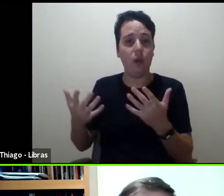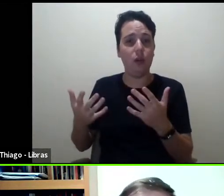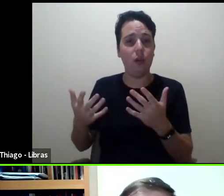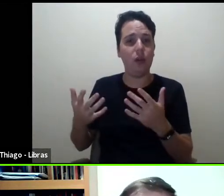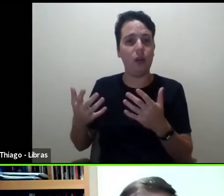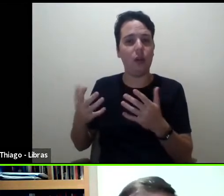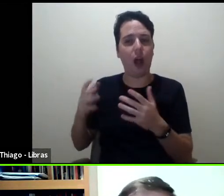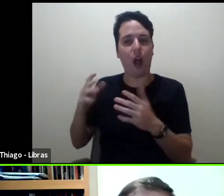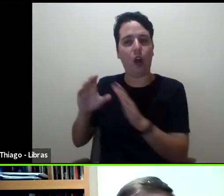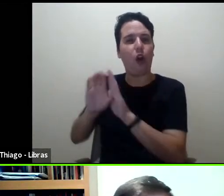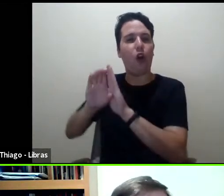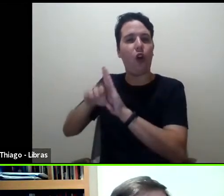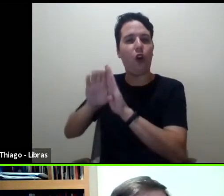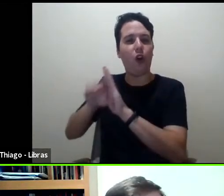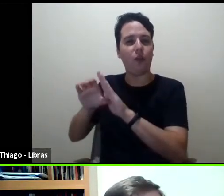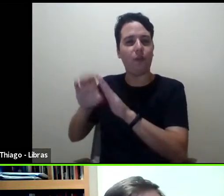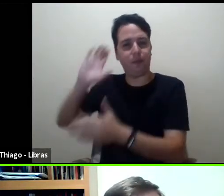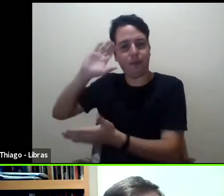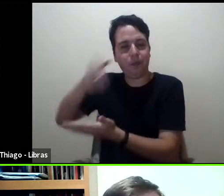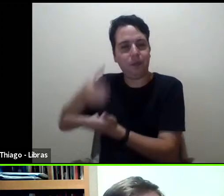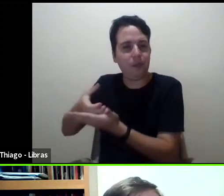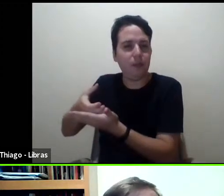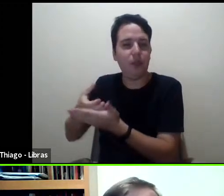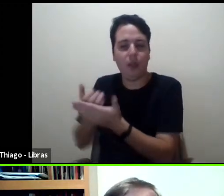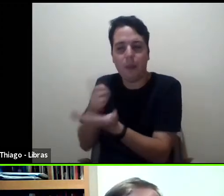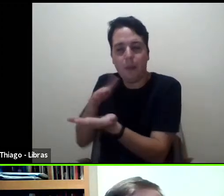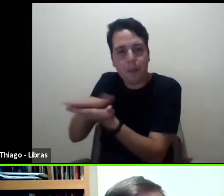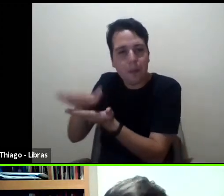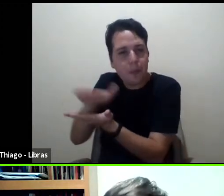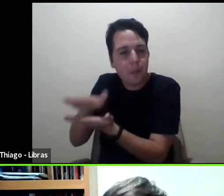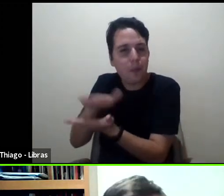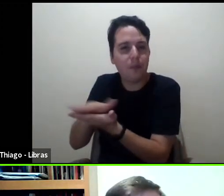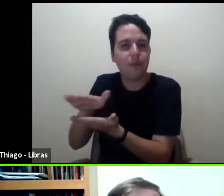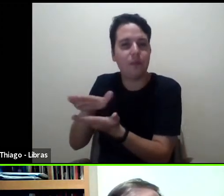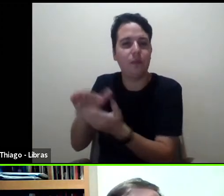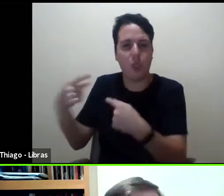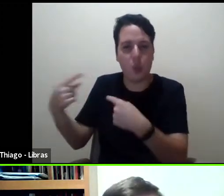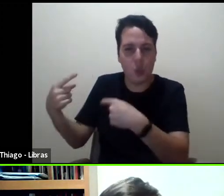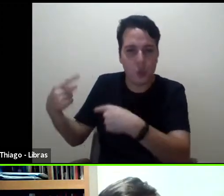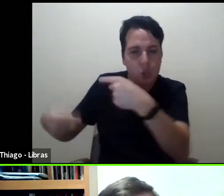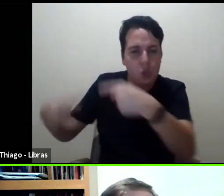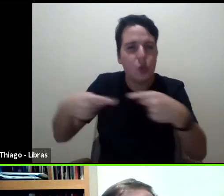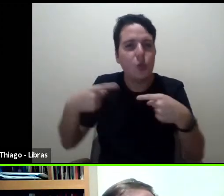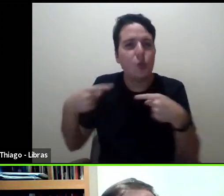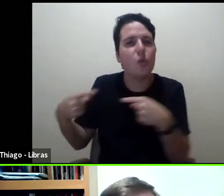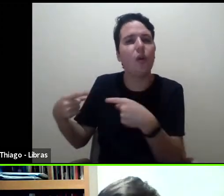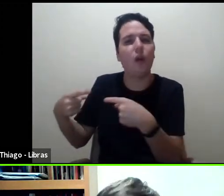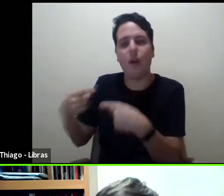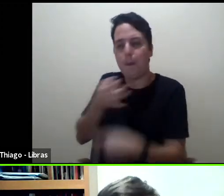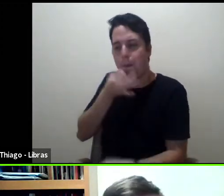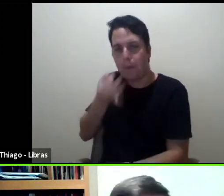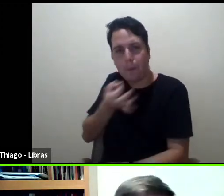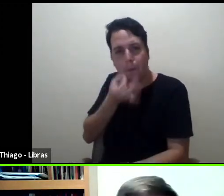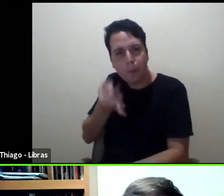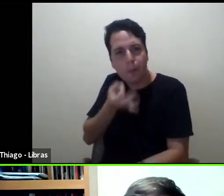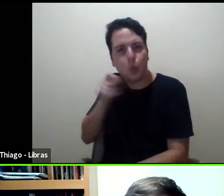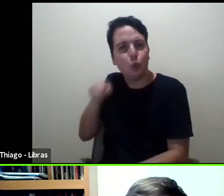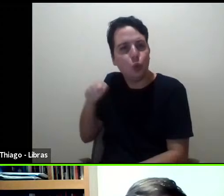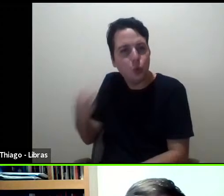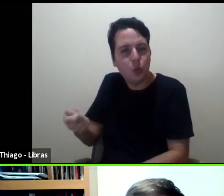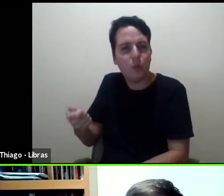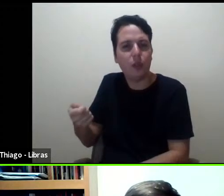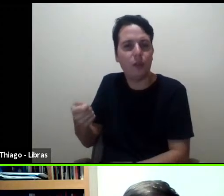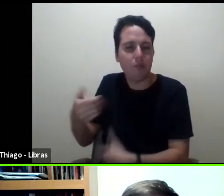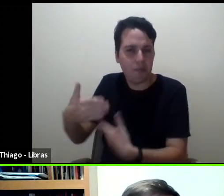teses que vão sendo produzidas e vão sendo discutidas, criticadas e assim por